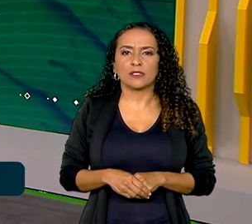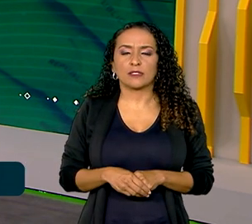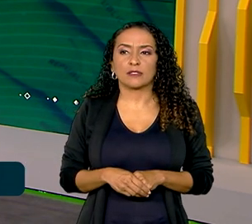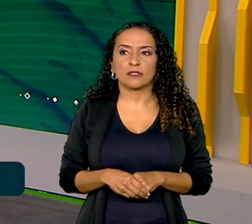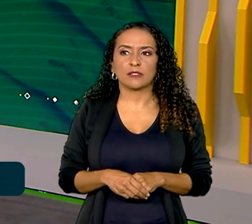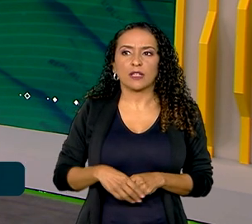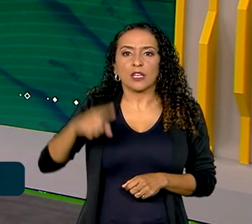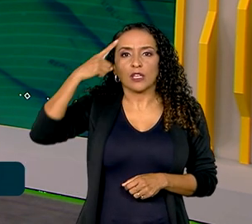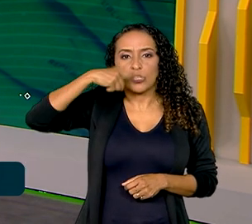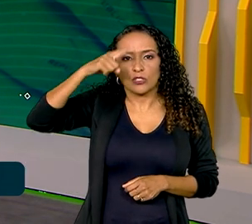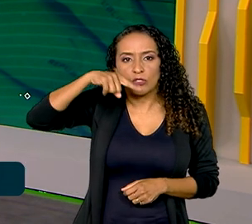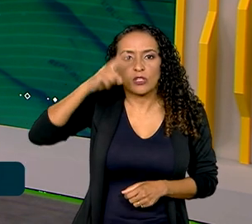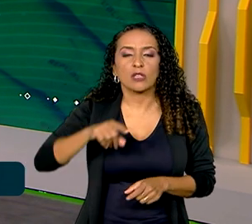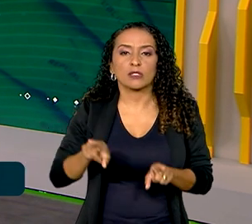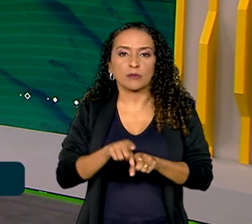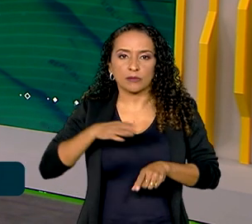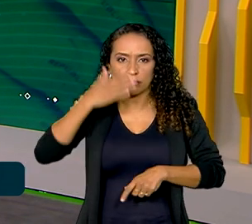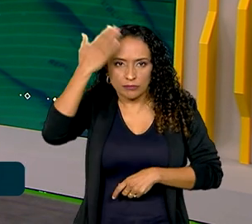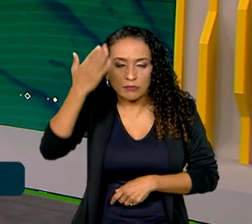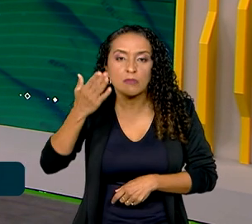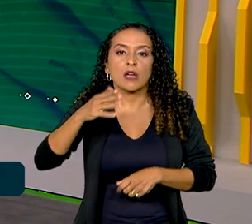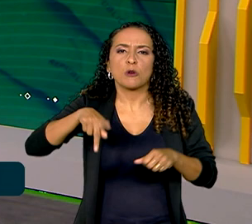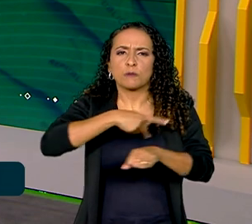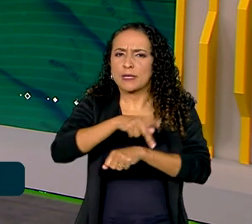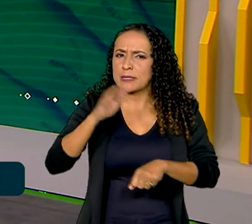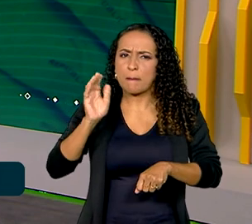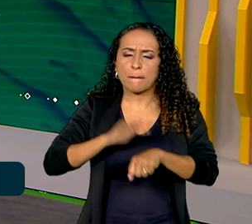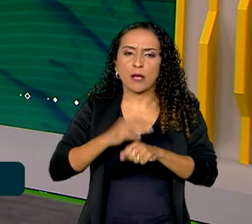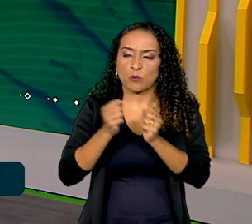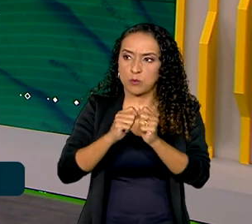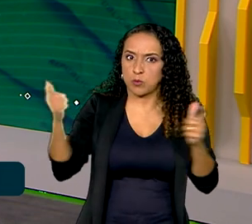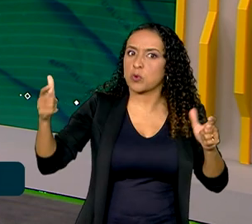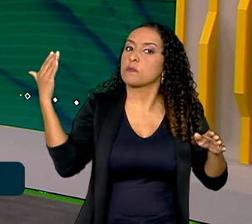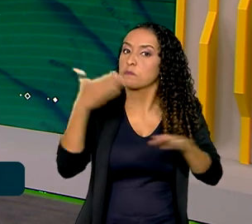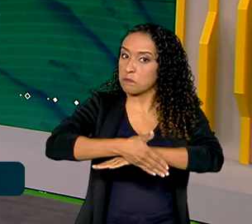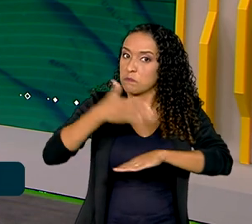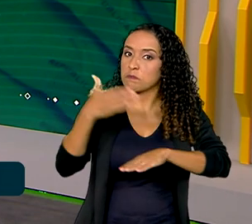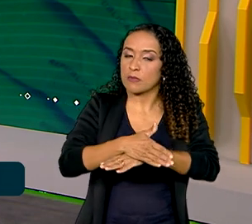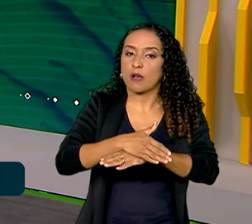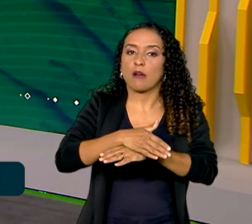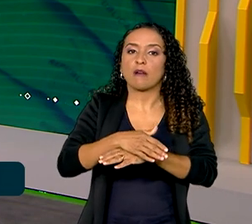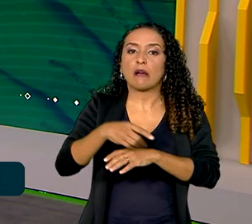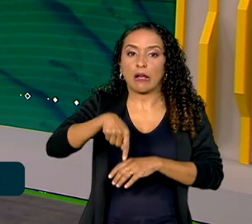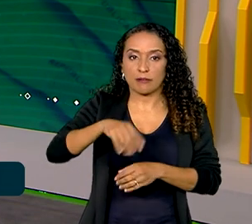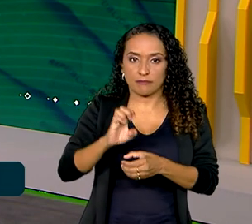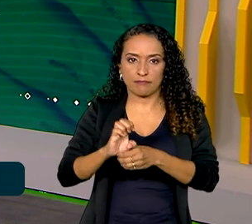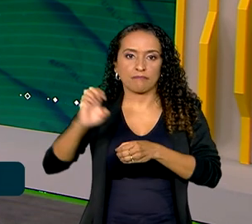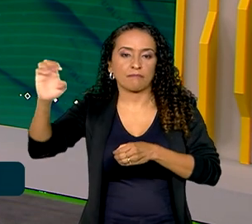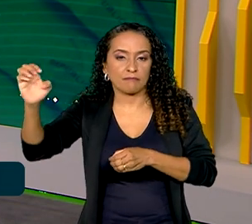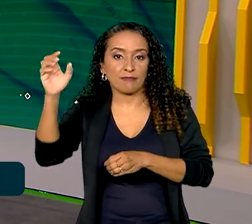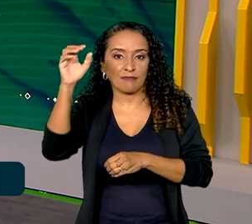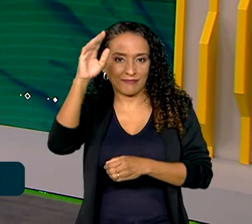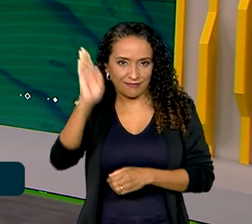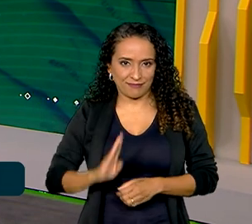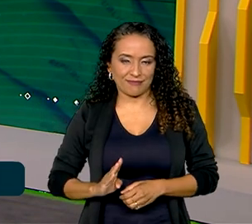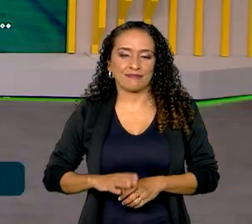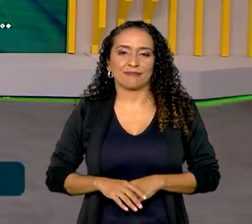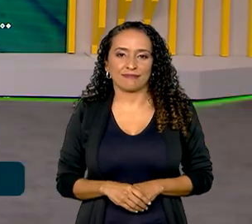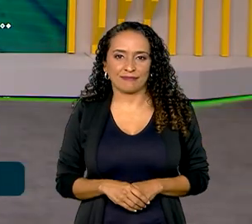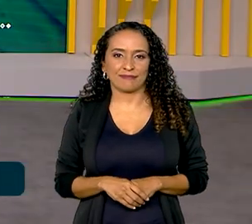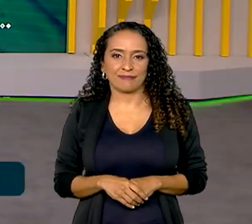Emirados Árabes Unidos foram os países que mais aumentaram a participação nas exportações nacionais.